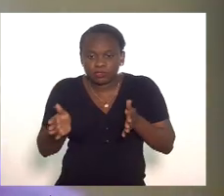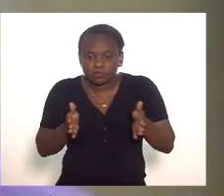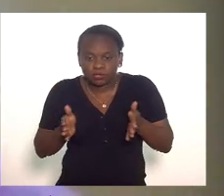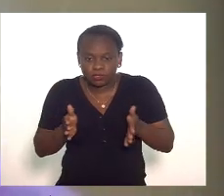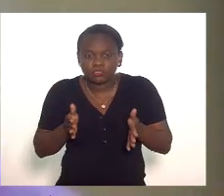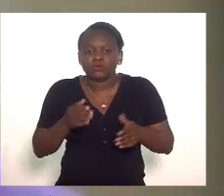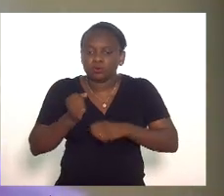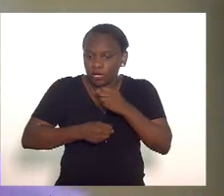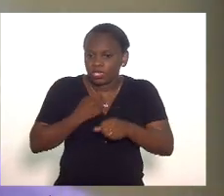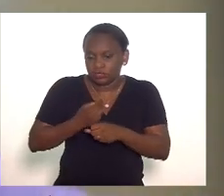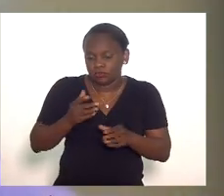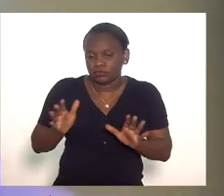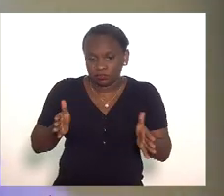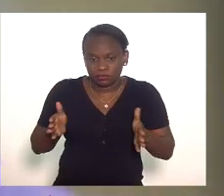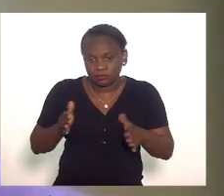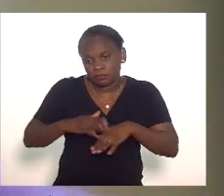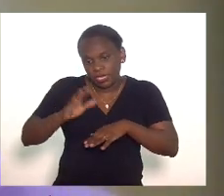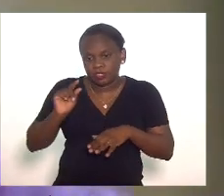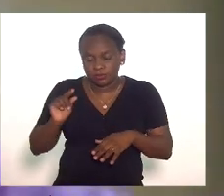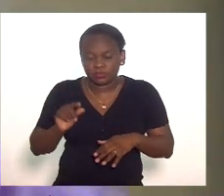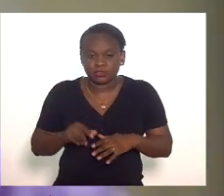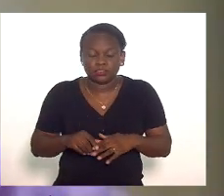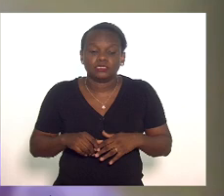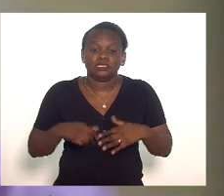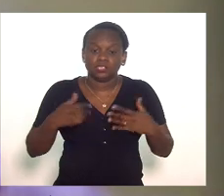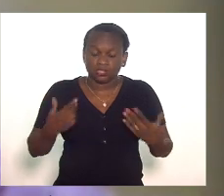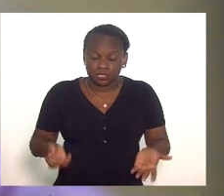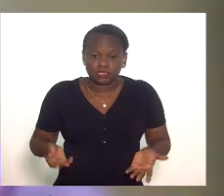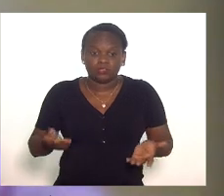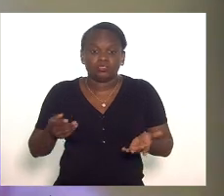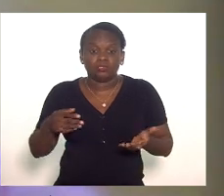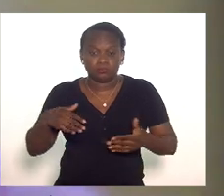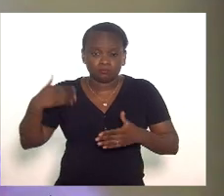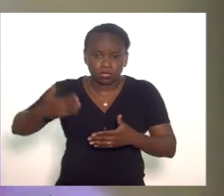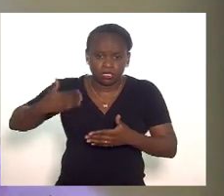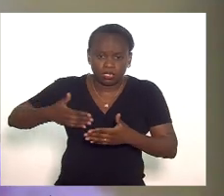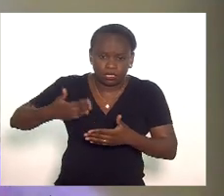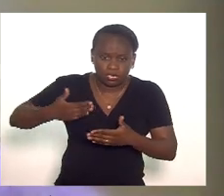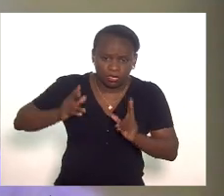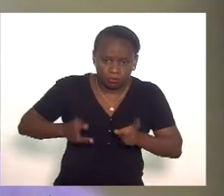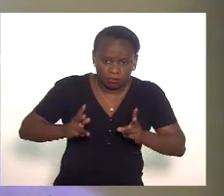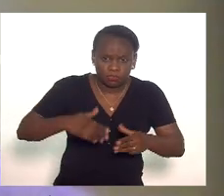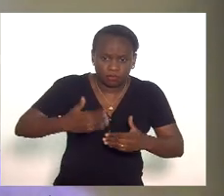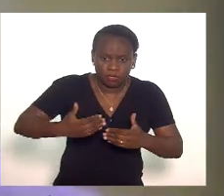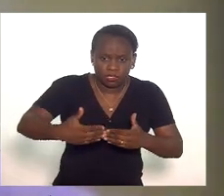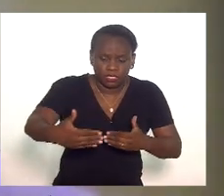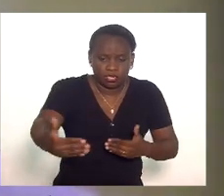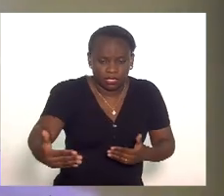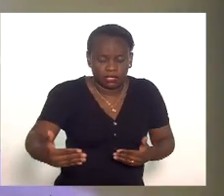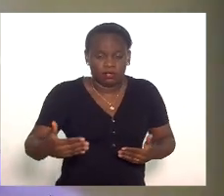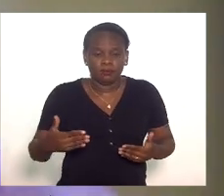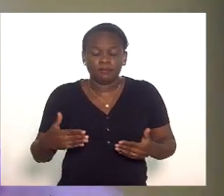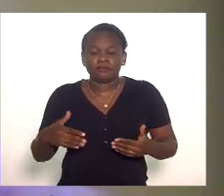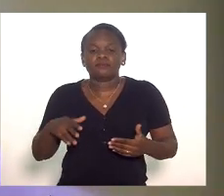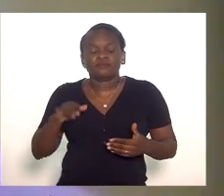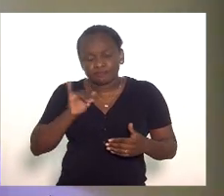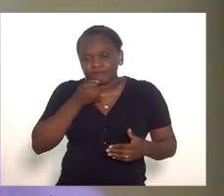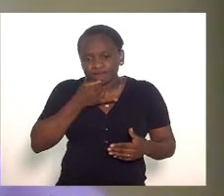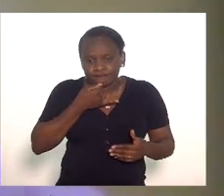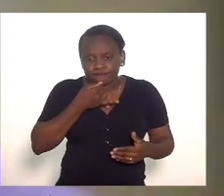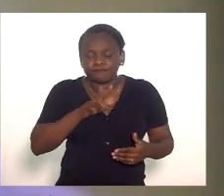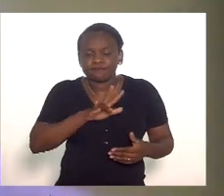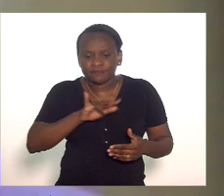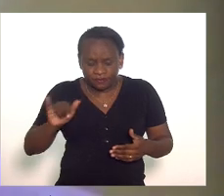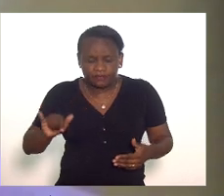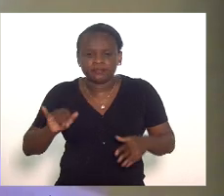de aproximadamente um ano um pouco mais e do jeito que estamos na marcha que segue deputado Luiz Paulo infelizmente